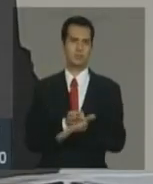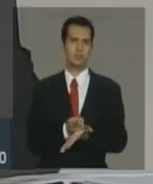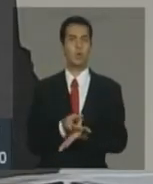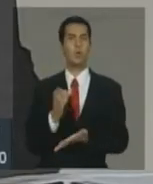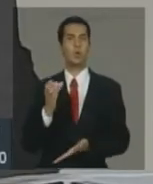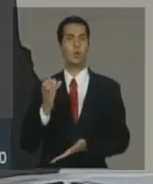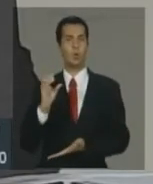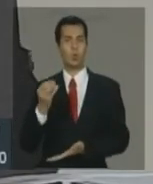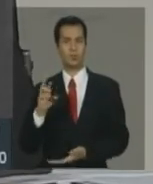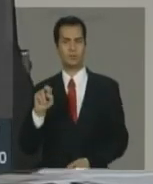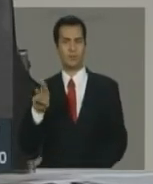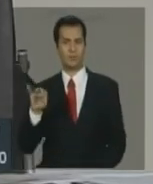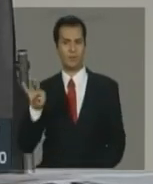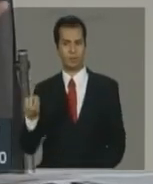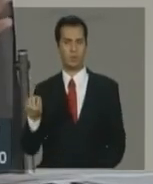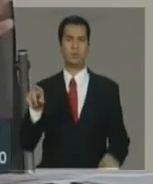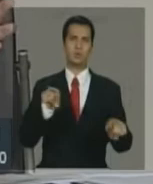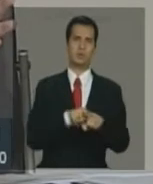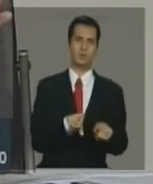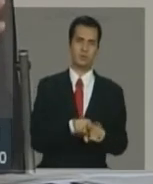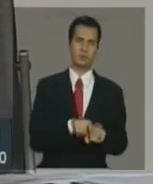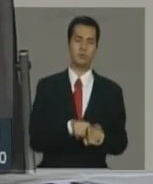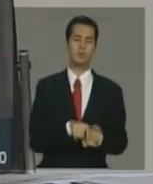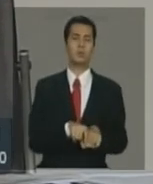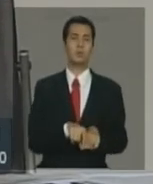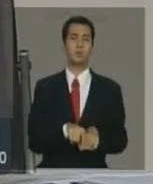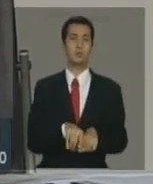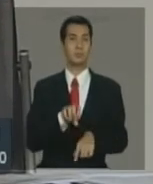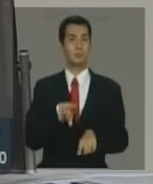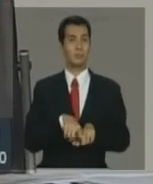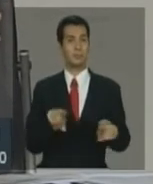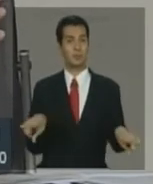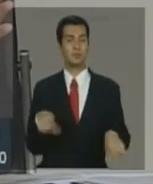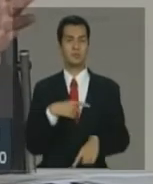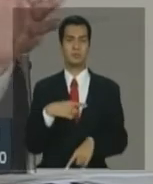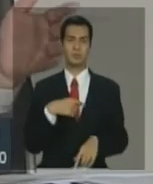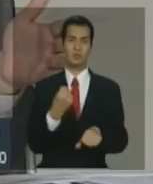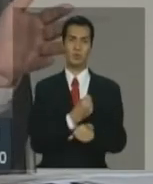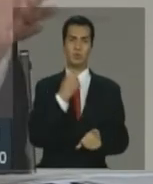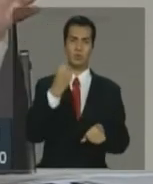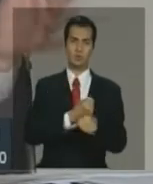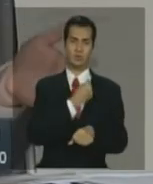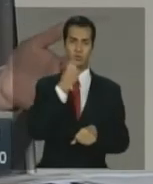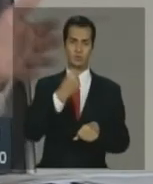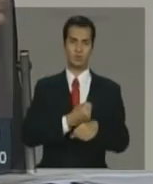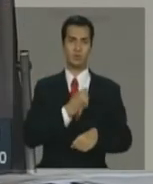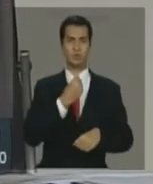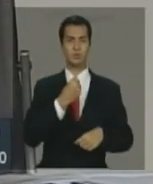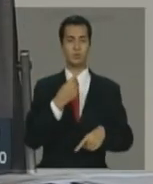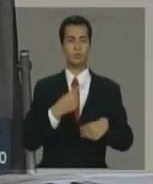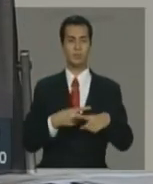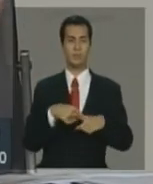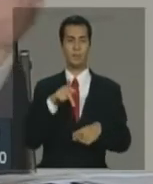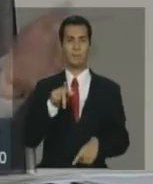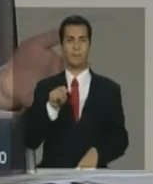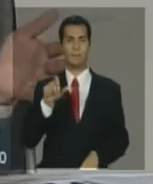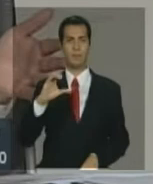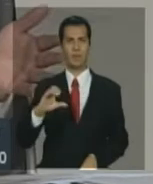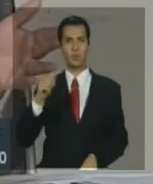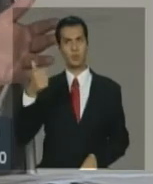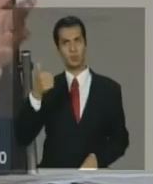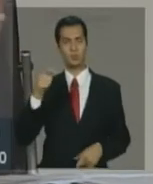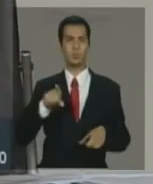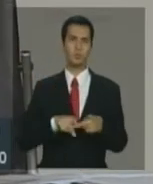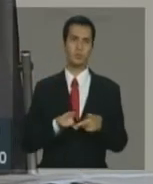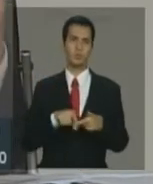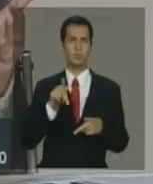financeiro, mas sim no ritmo de obras decorrente de uma transição do PAC-1 para o PAC-2, mudança de